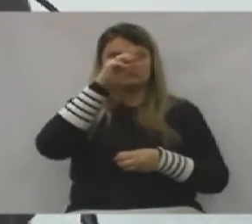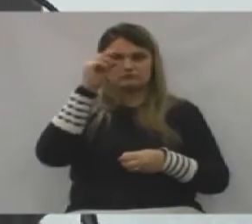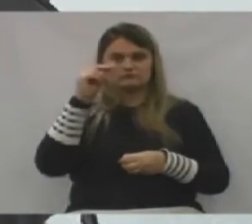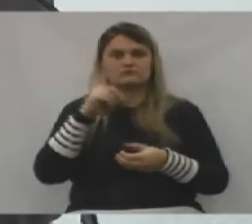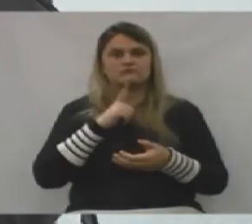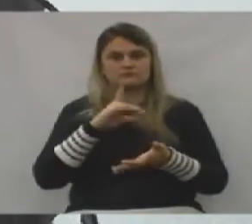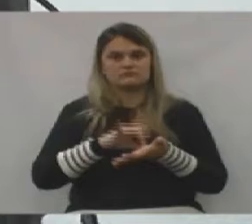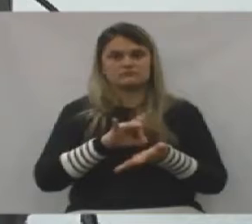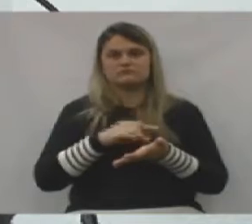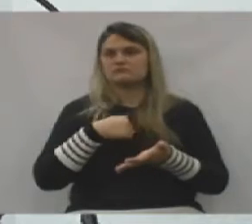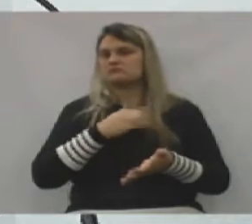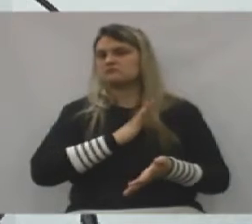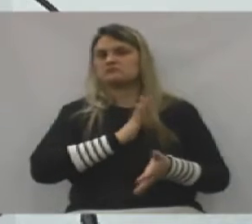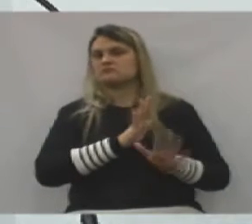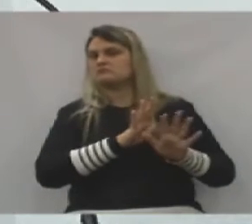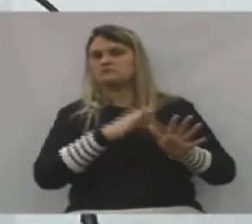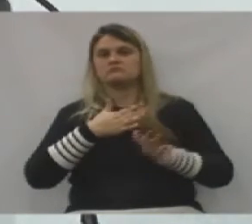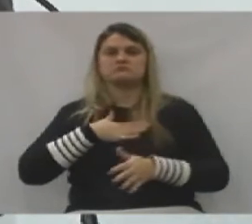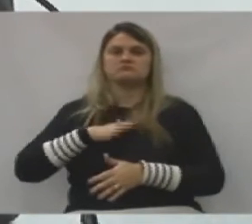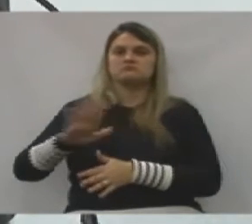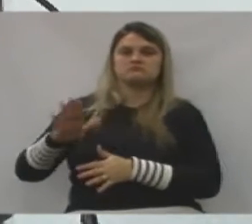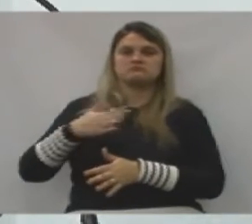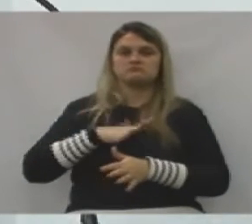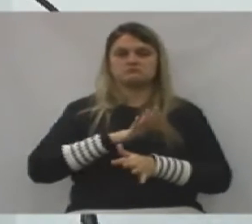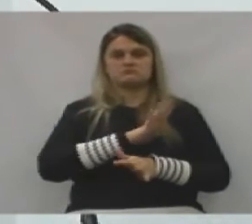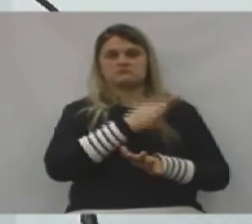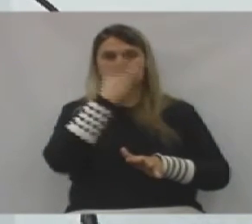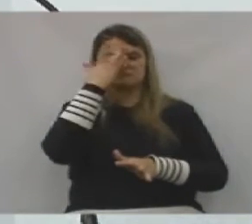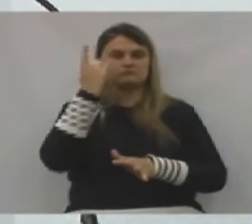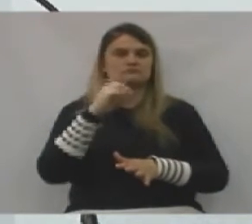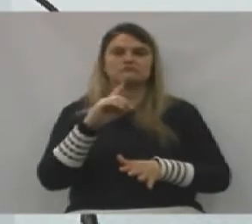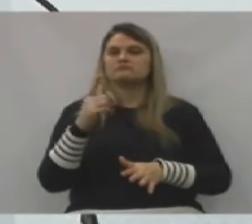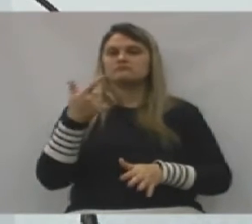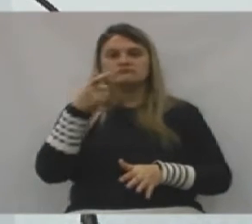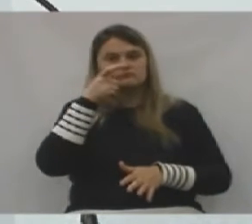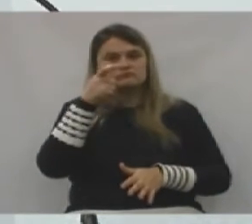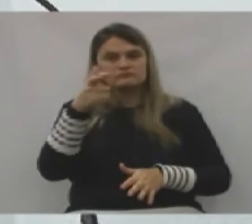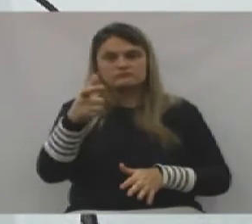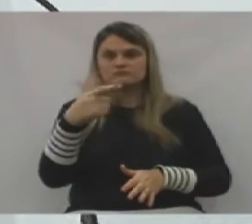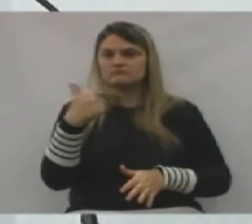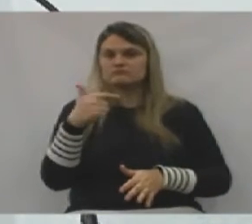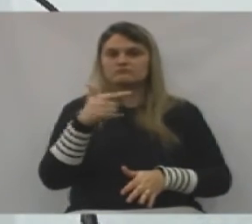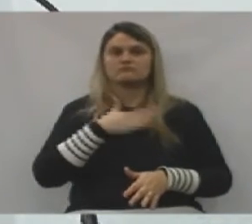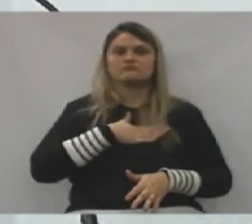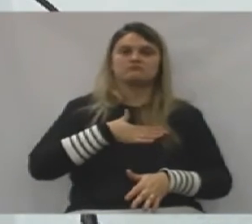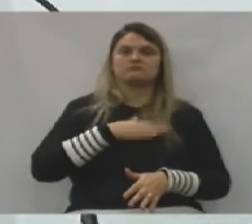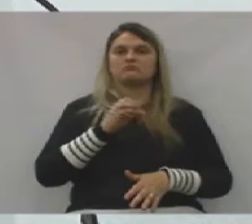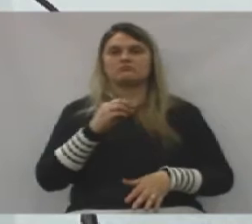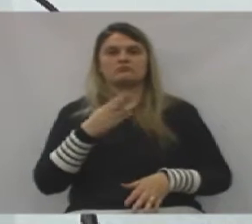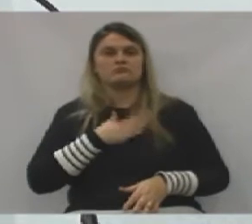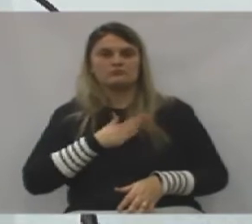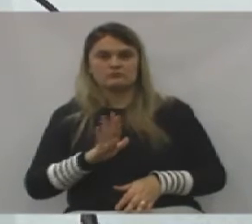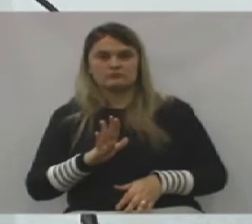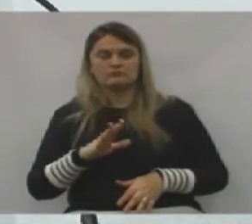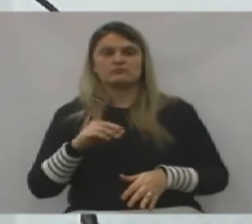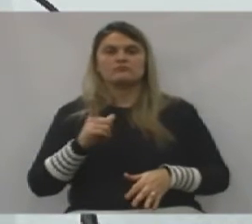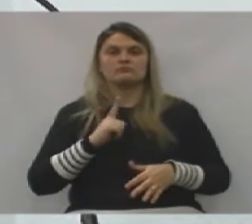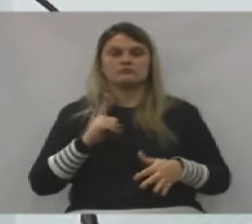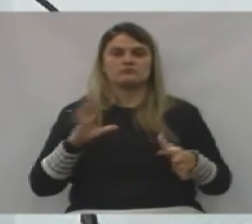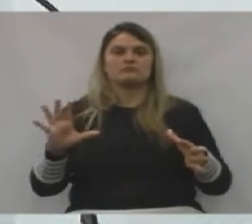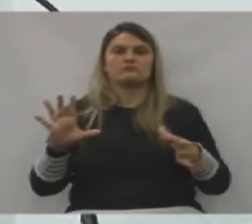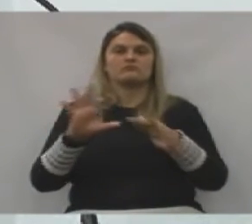coisa. Ah, eu não gosto daquela. Ah, eu não gosto desse. Não interessa. Aqui não tem gostar ou não gostar. O que nos